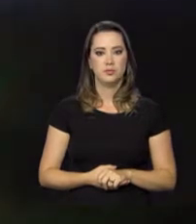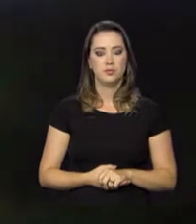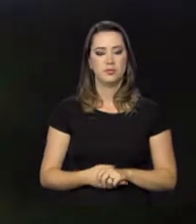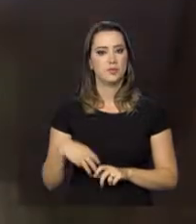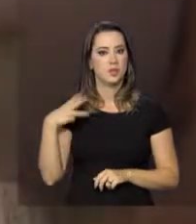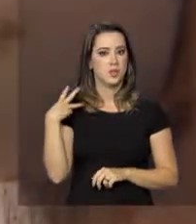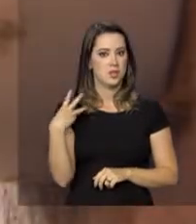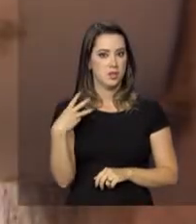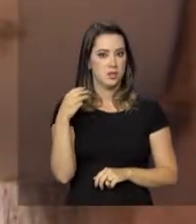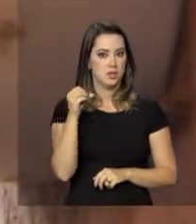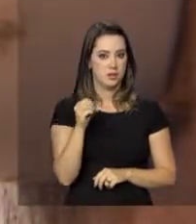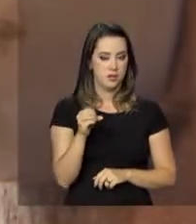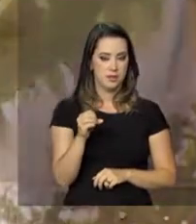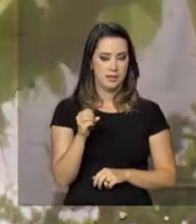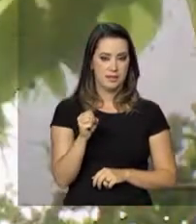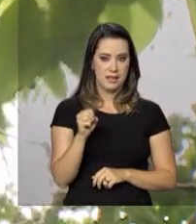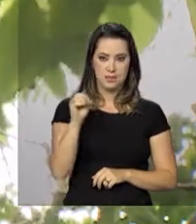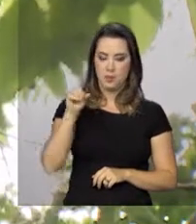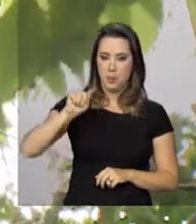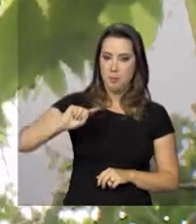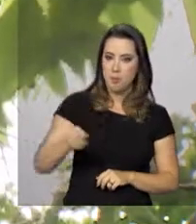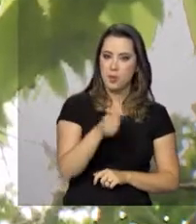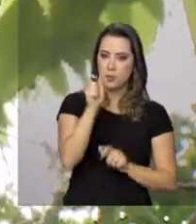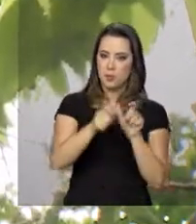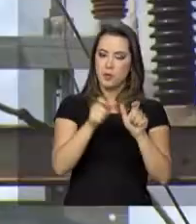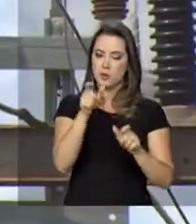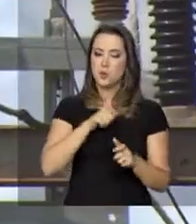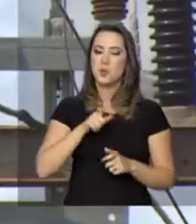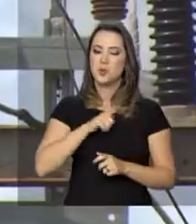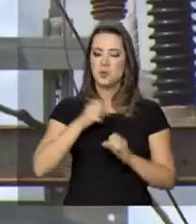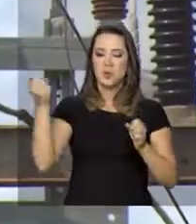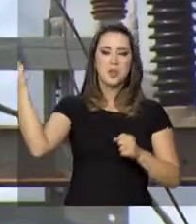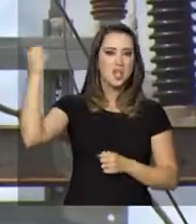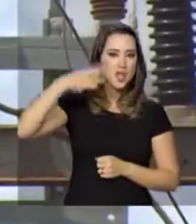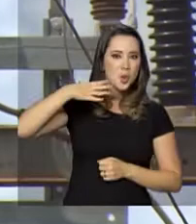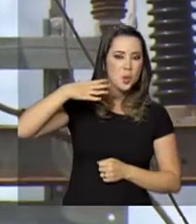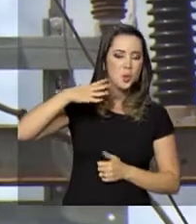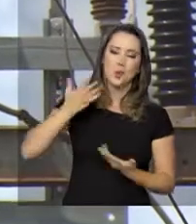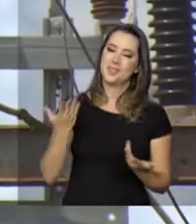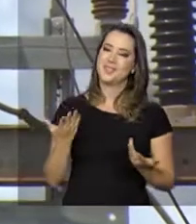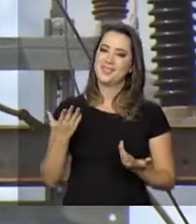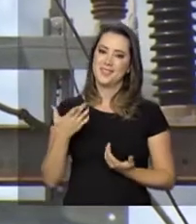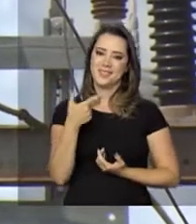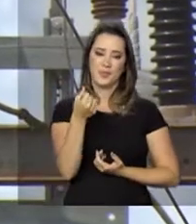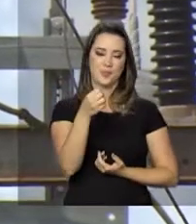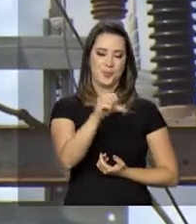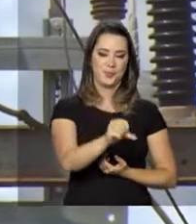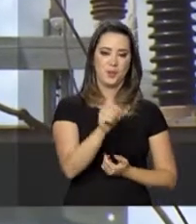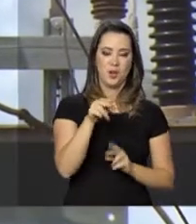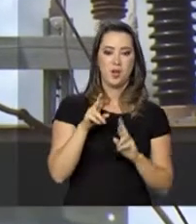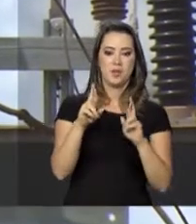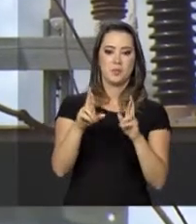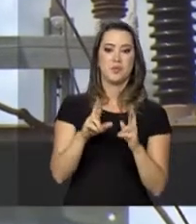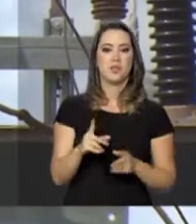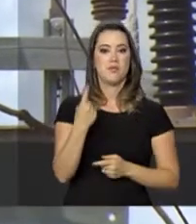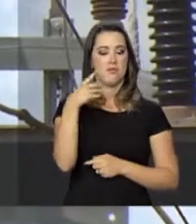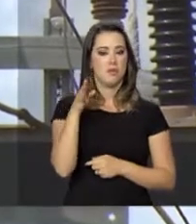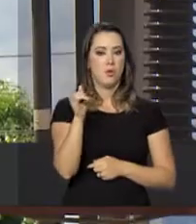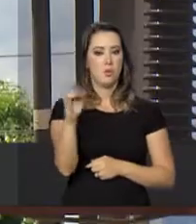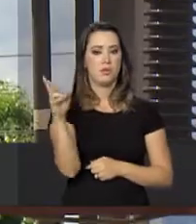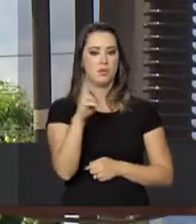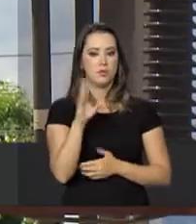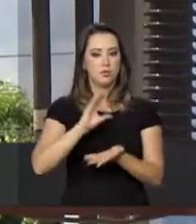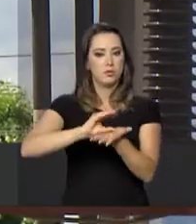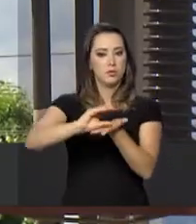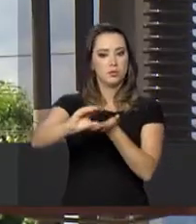380 mil pessoas devem ser atendidas pelo programa Luz para Todos em 2019. A previsão é de que um bilhão de reais